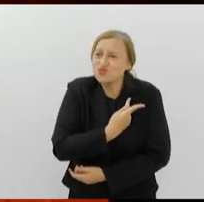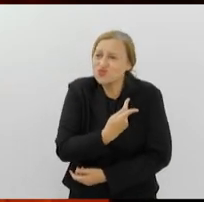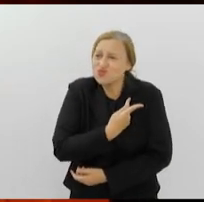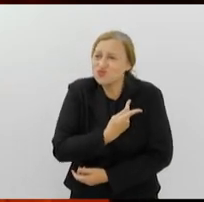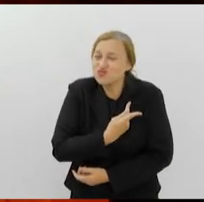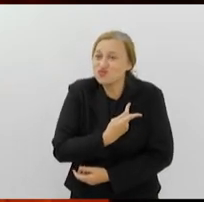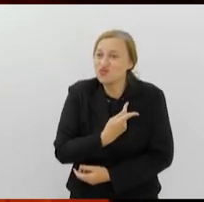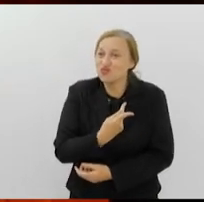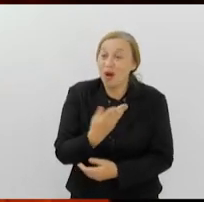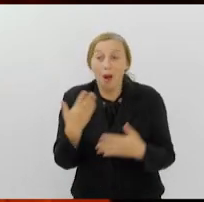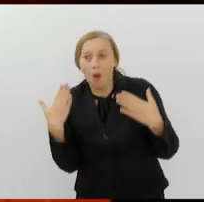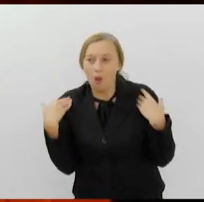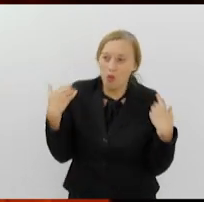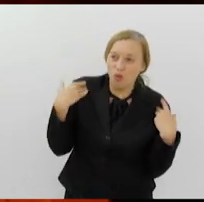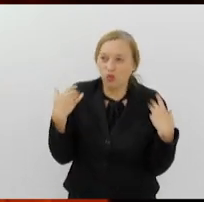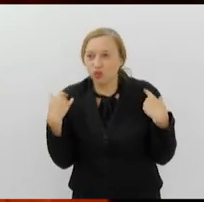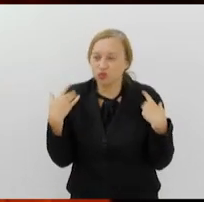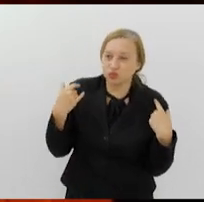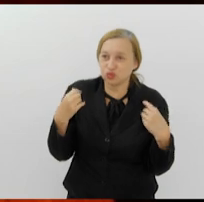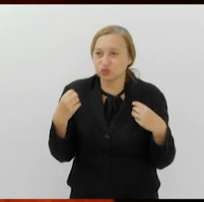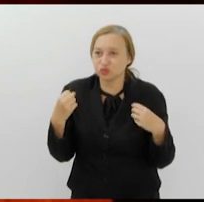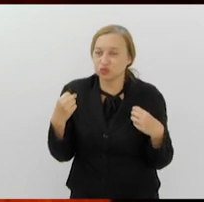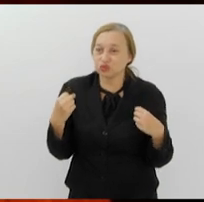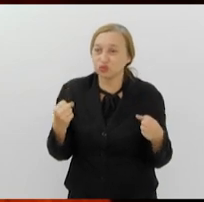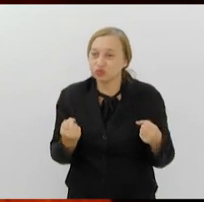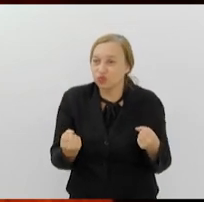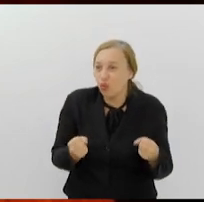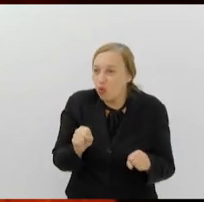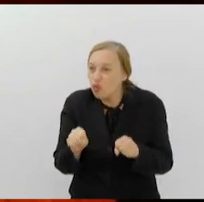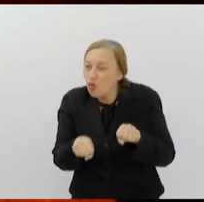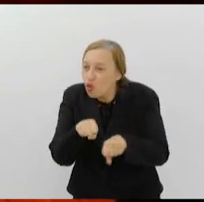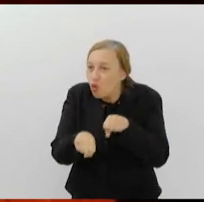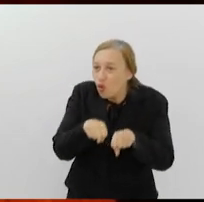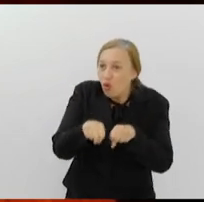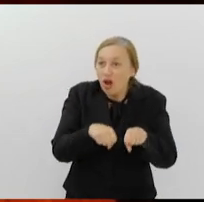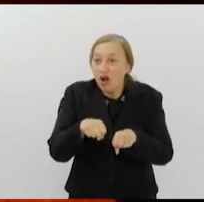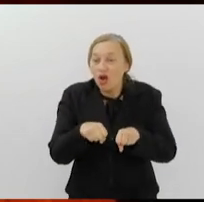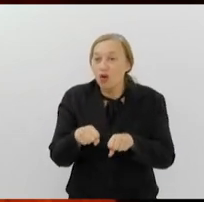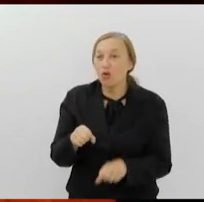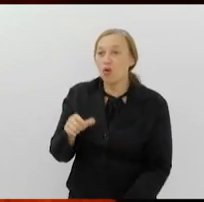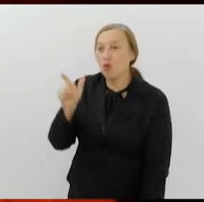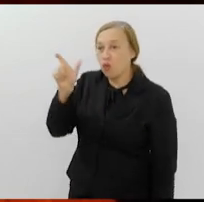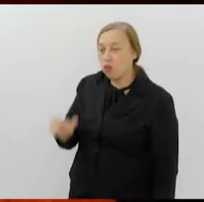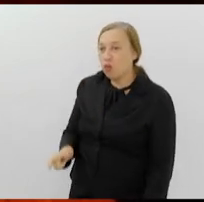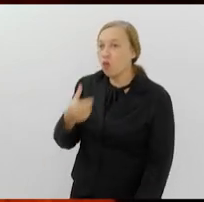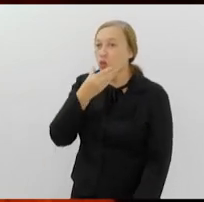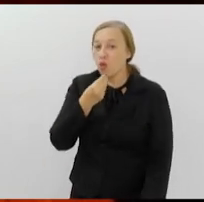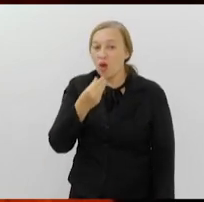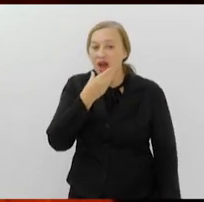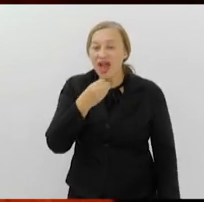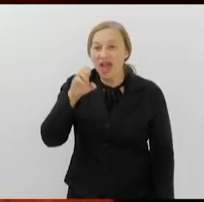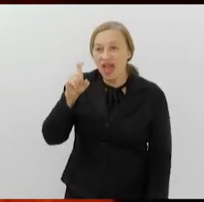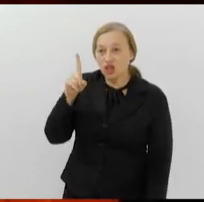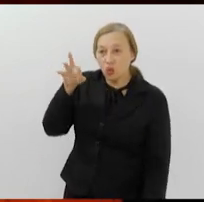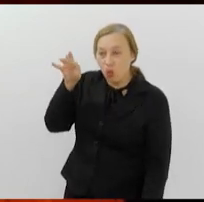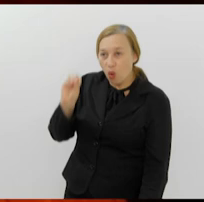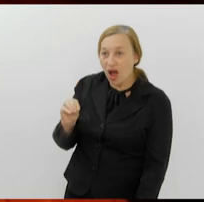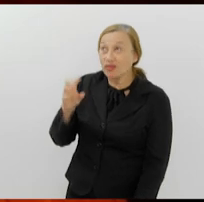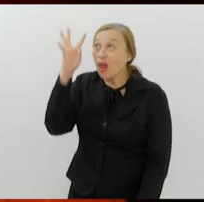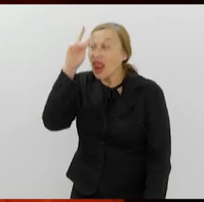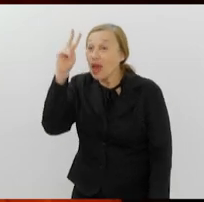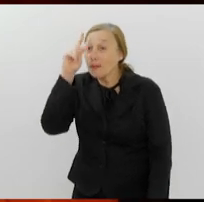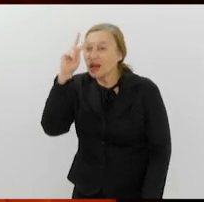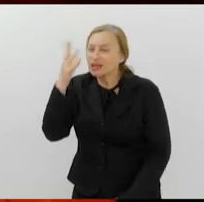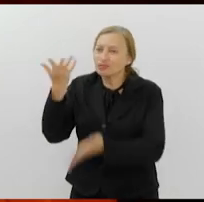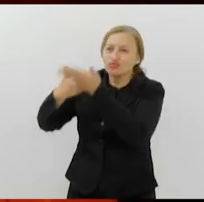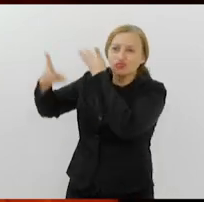de um Velocípide construído pelo tio do menino. No monólogo, o ator Eduardo Almeida empresta as próprias lembranças da infância